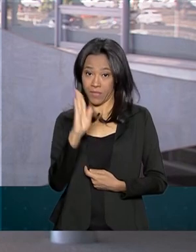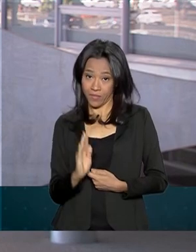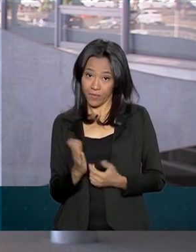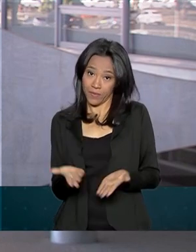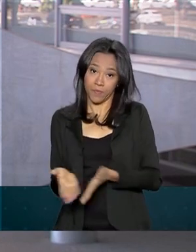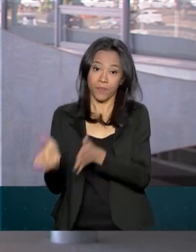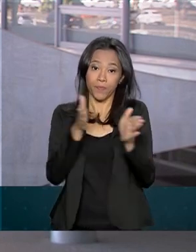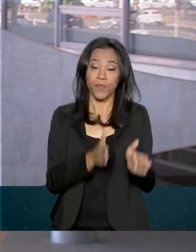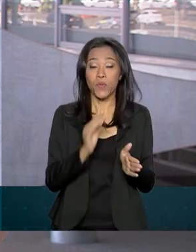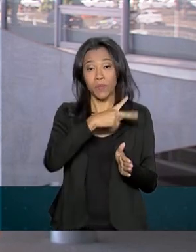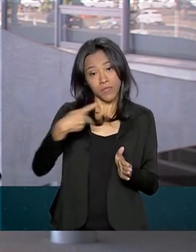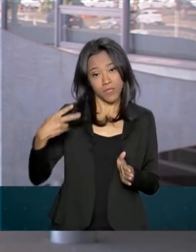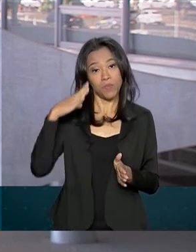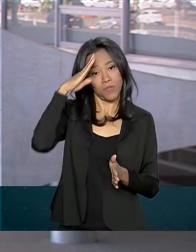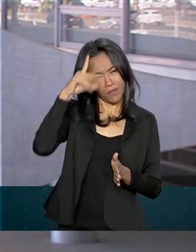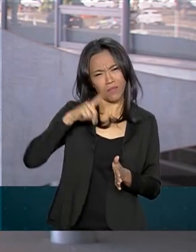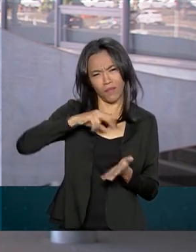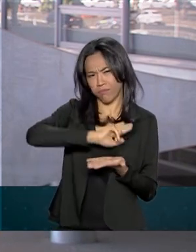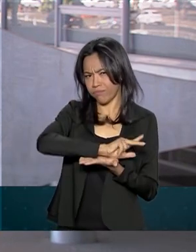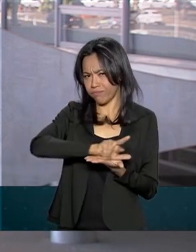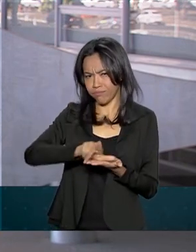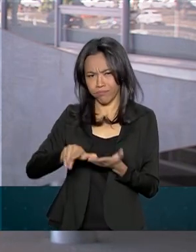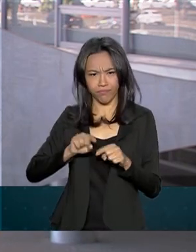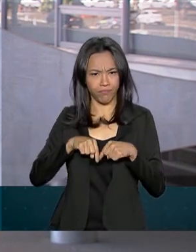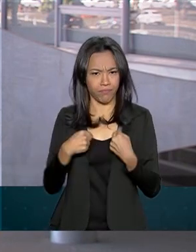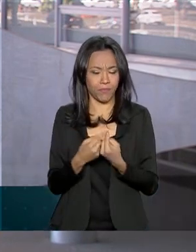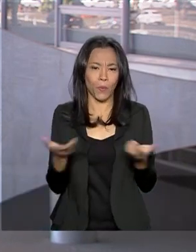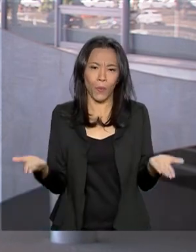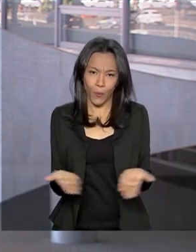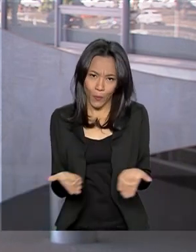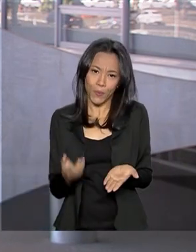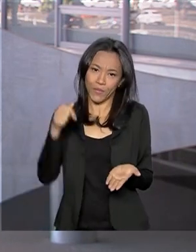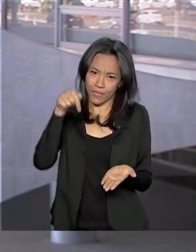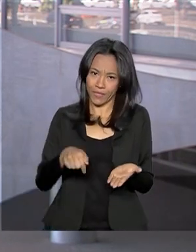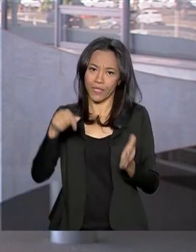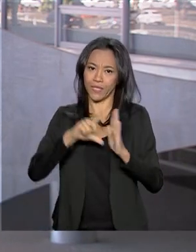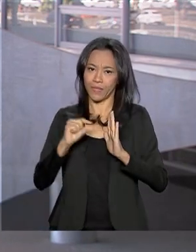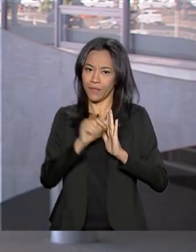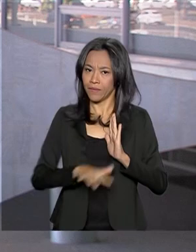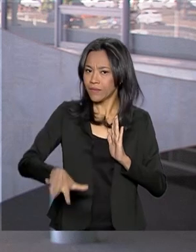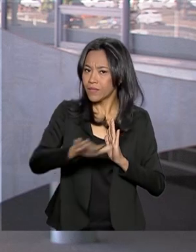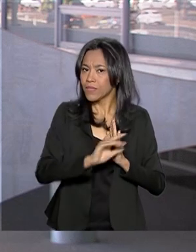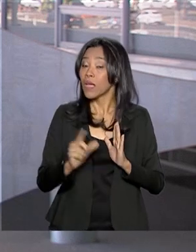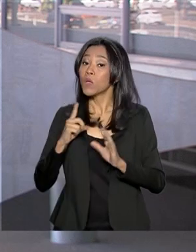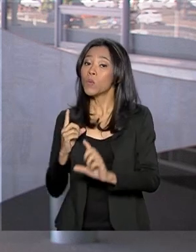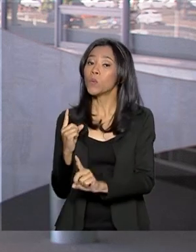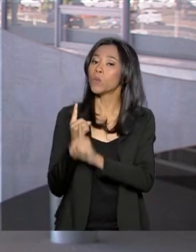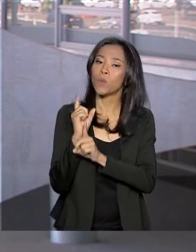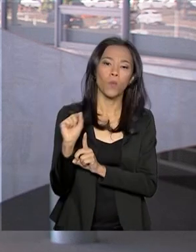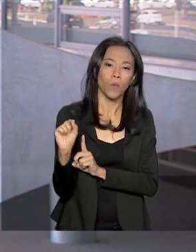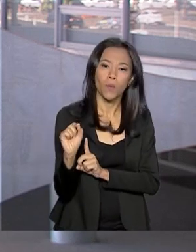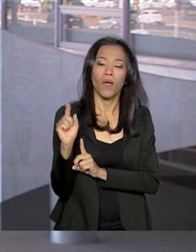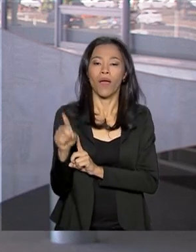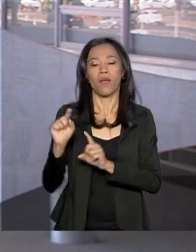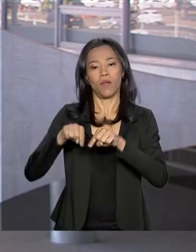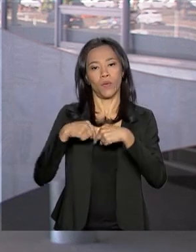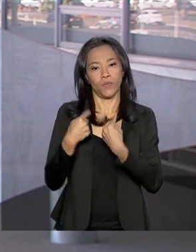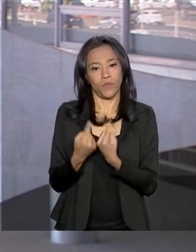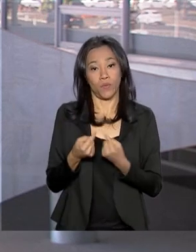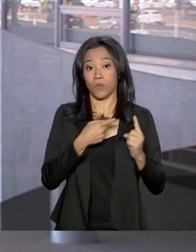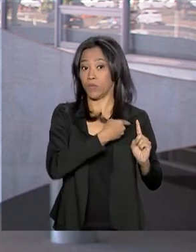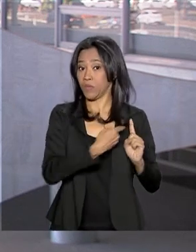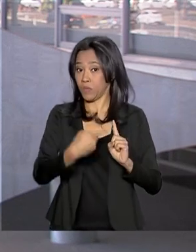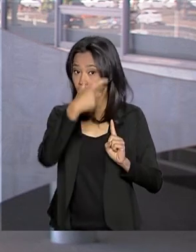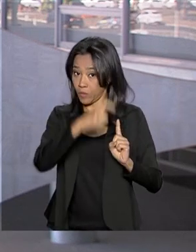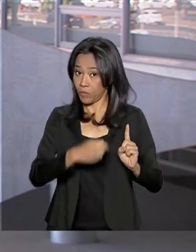Jair Bolsonaro tem várias reuniões hoje aqui no Palácio do Planalto. Entre os encontros previstos estão reuniões com o ministro da